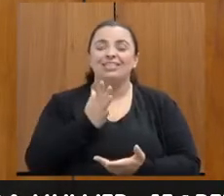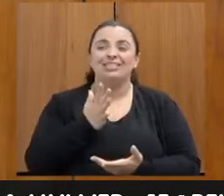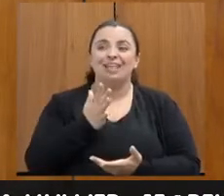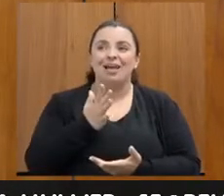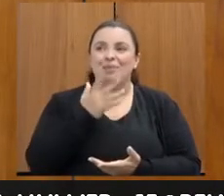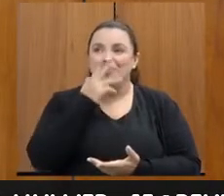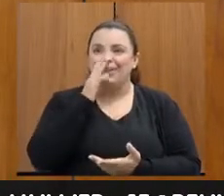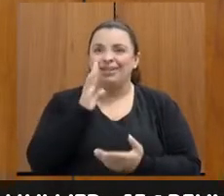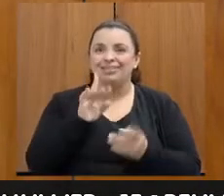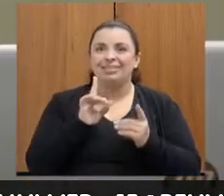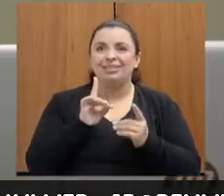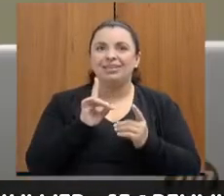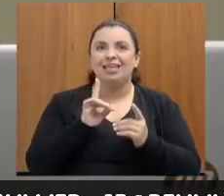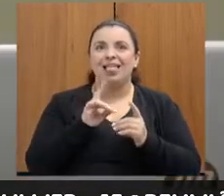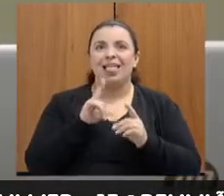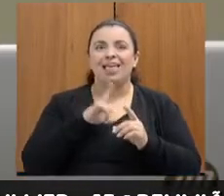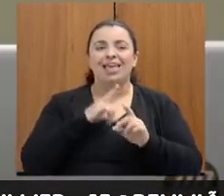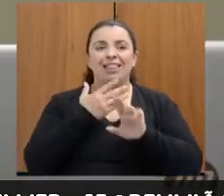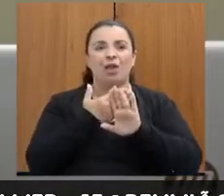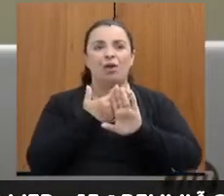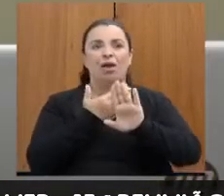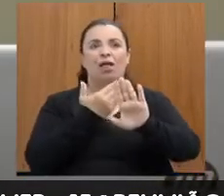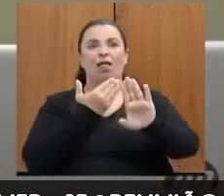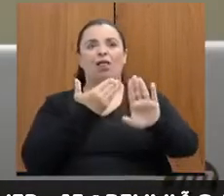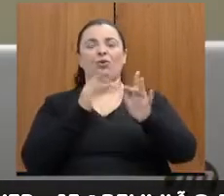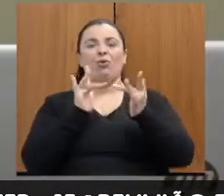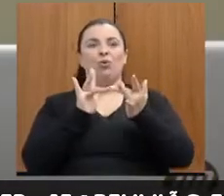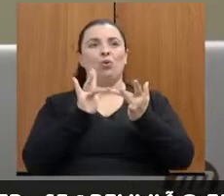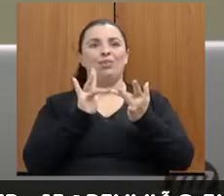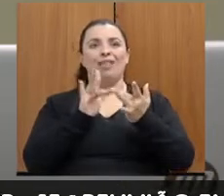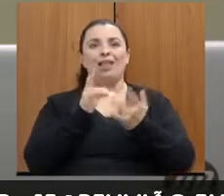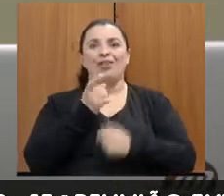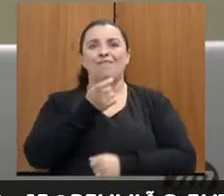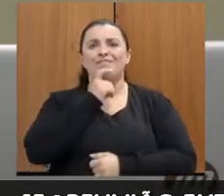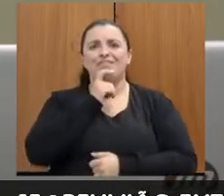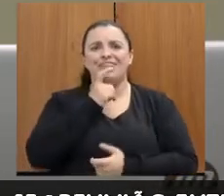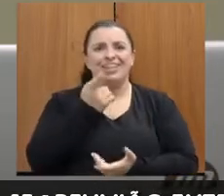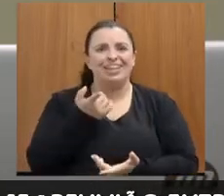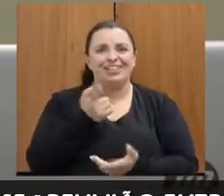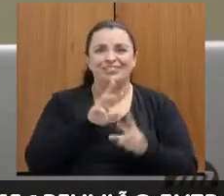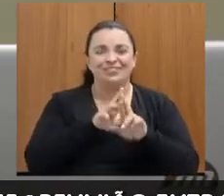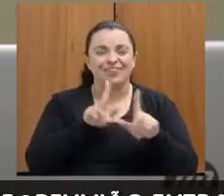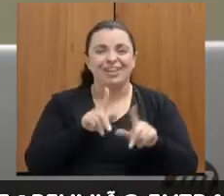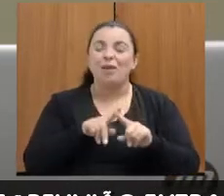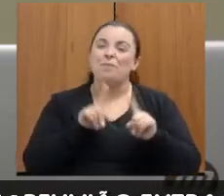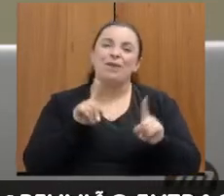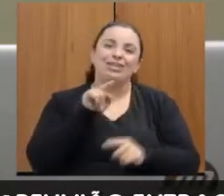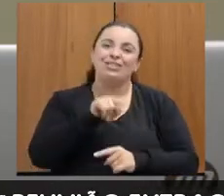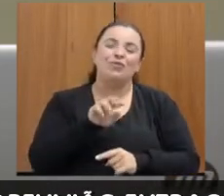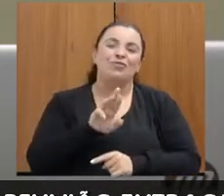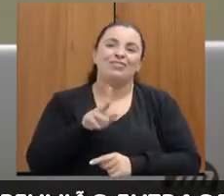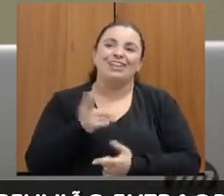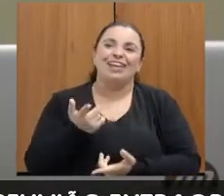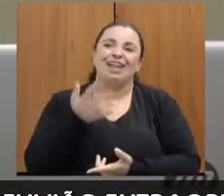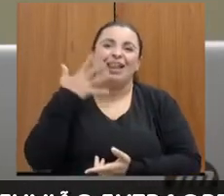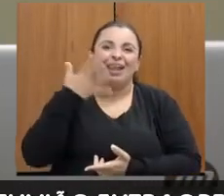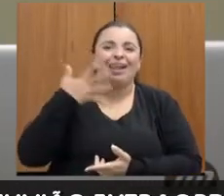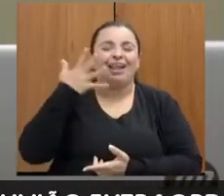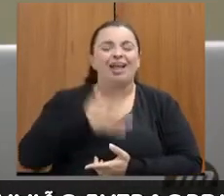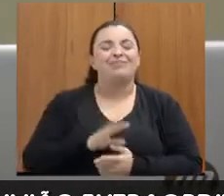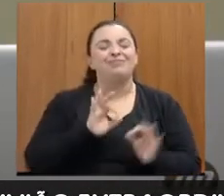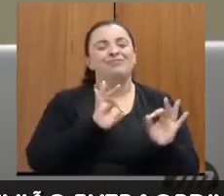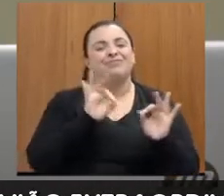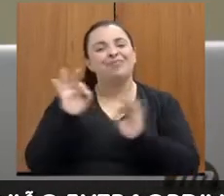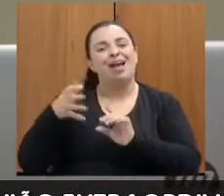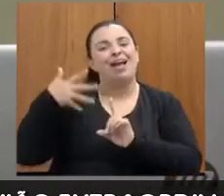distante do contato, da realidade, da vida das pessoas. E você tem nos transmitido aqui ao longo dessa nossa